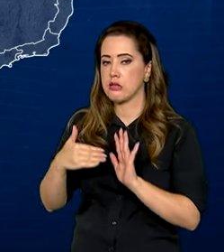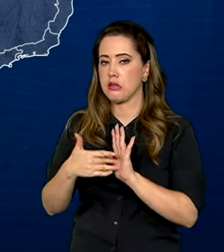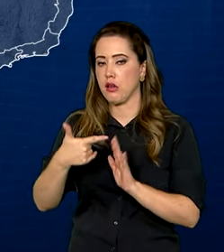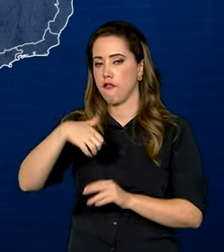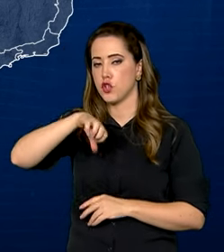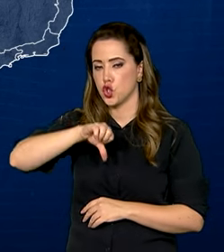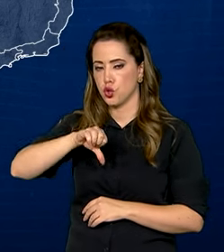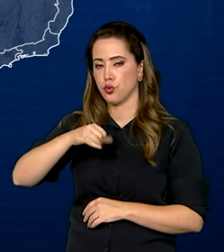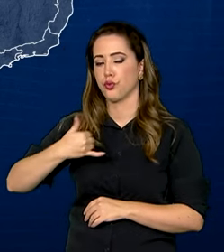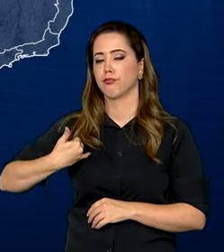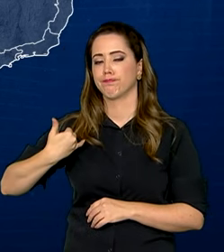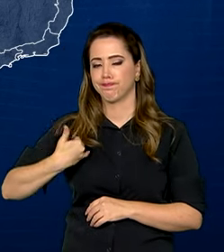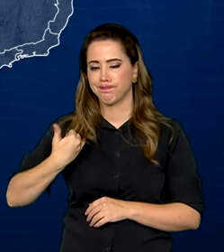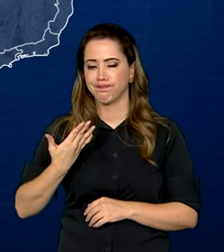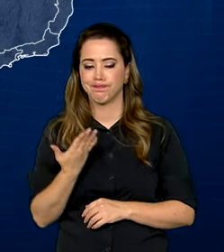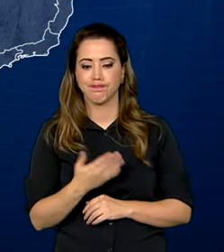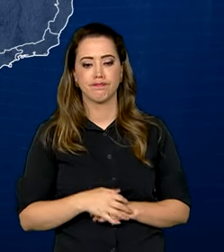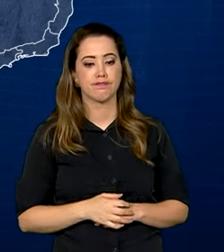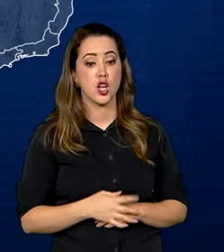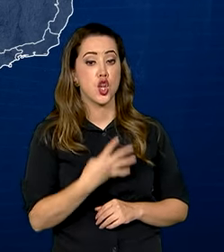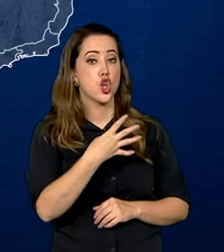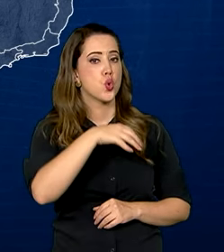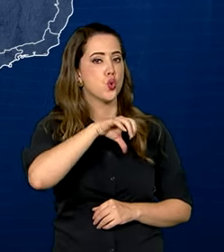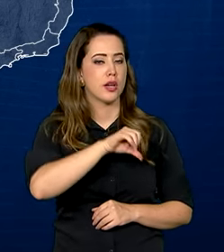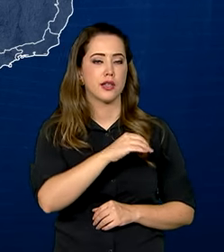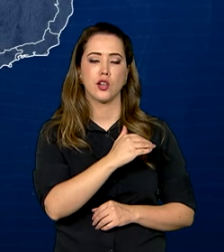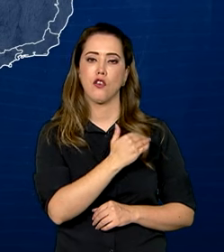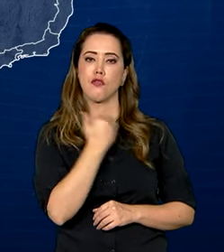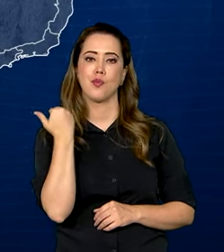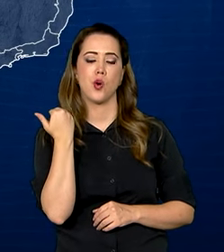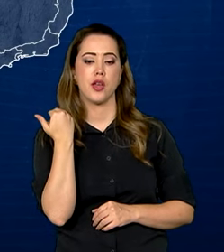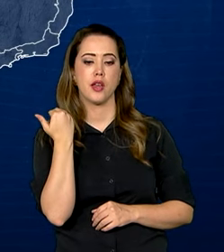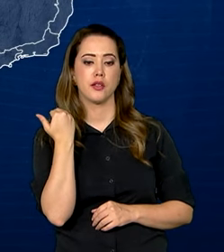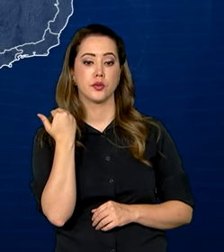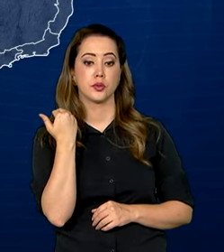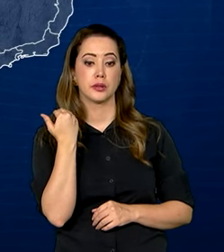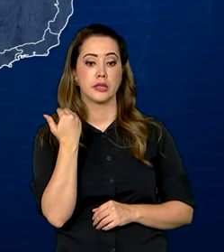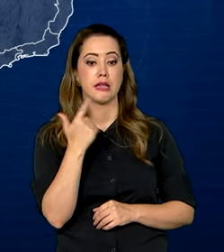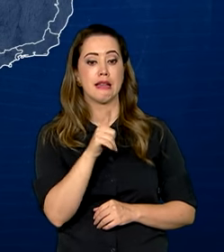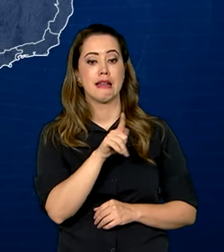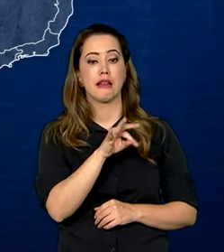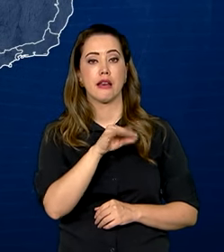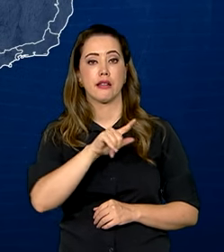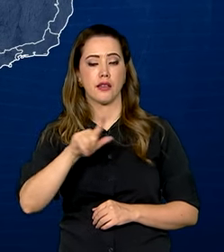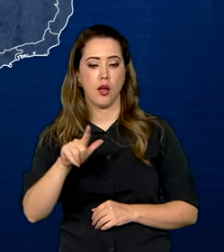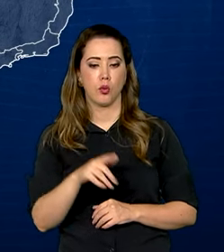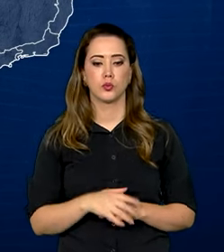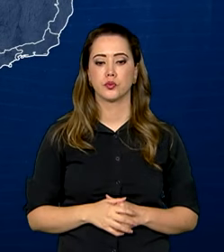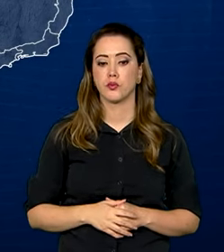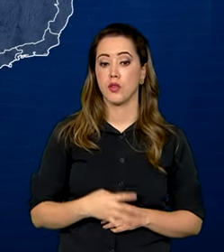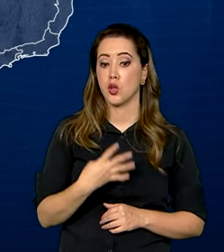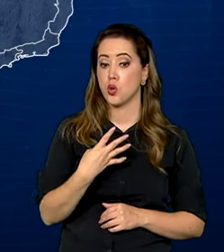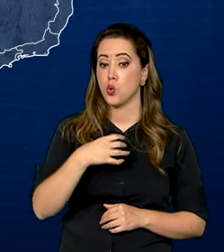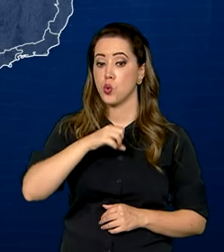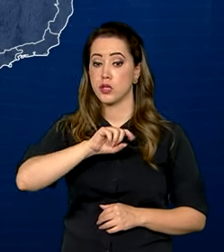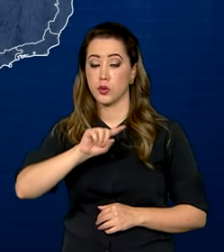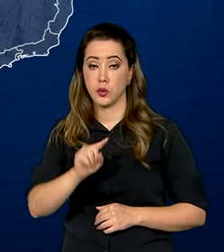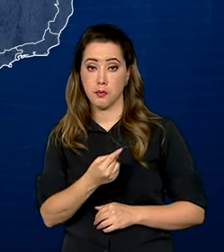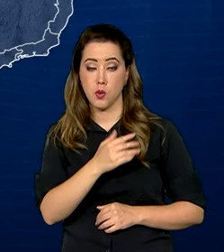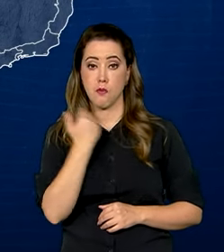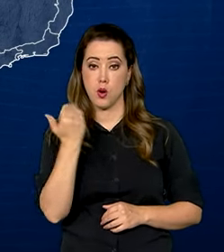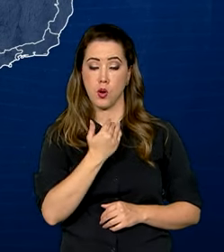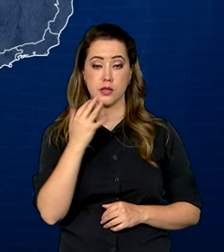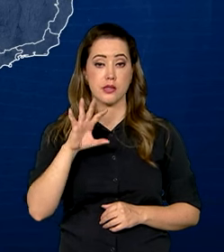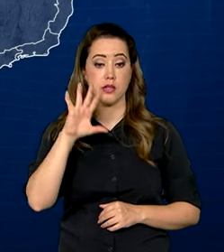49 foram vítimas de violência letal. Dos cerca de 48 mil homicídios ocorridos